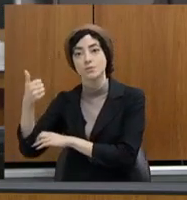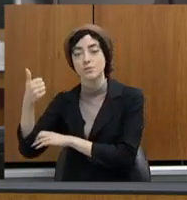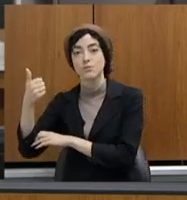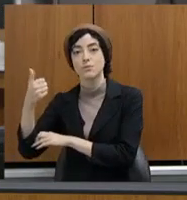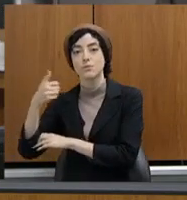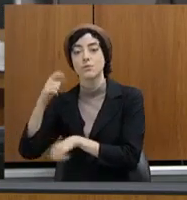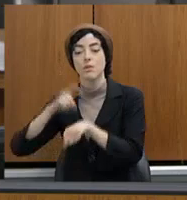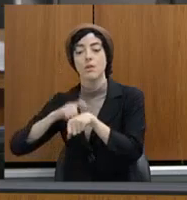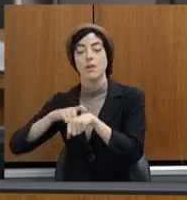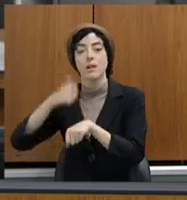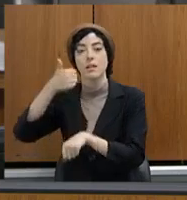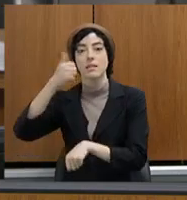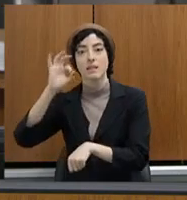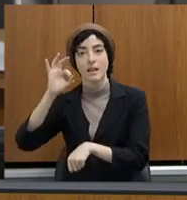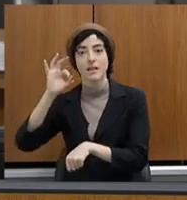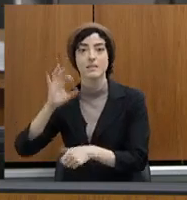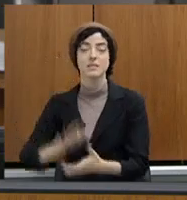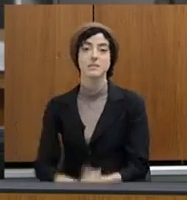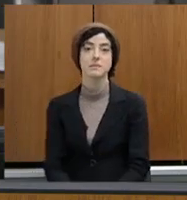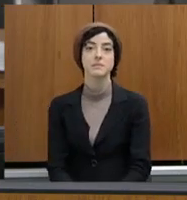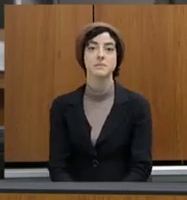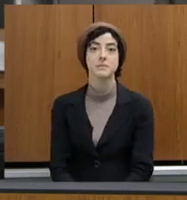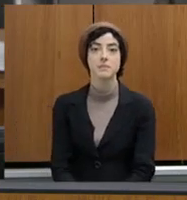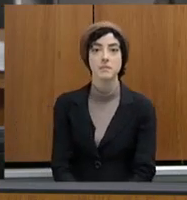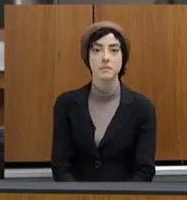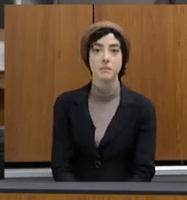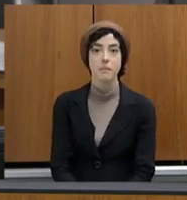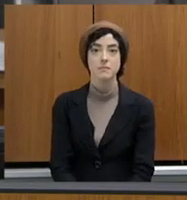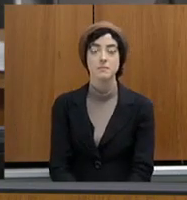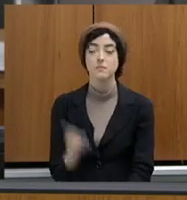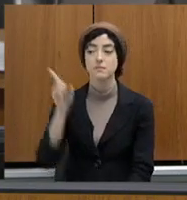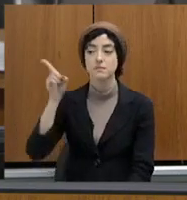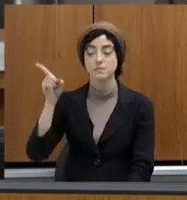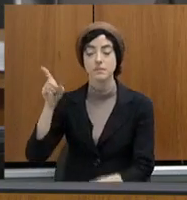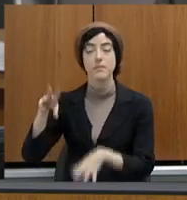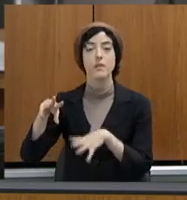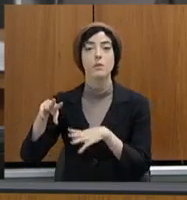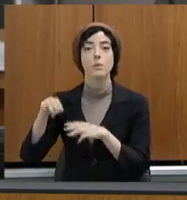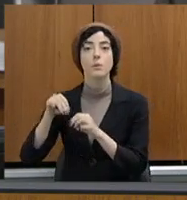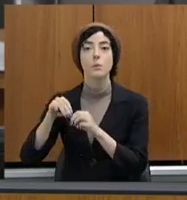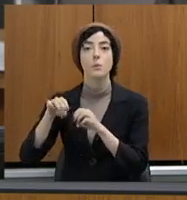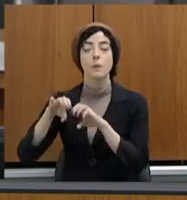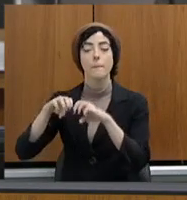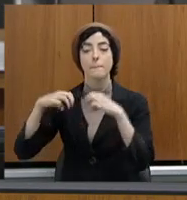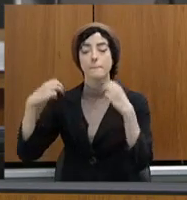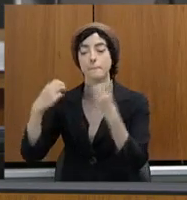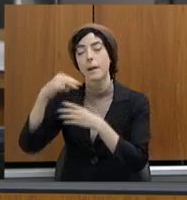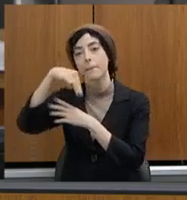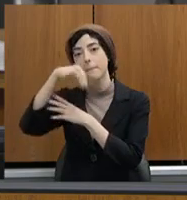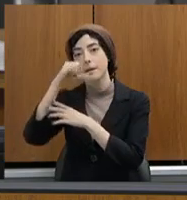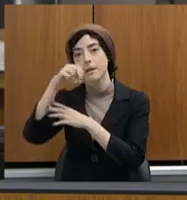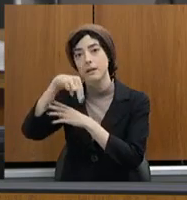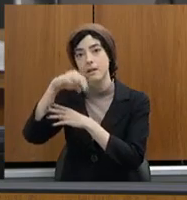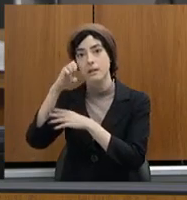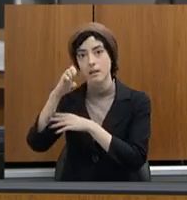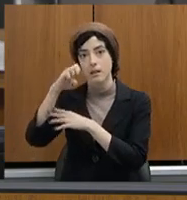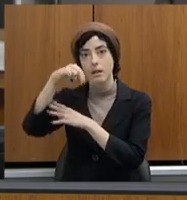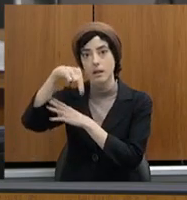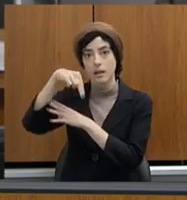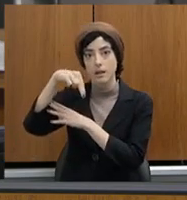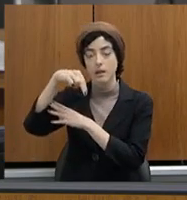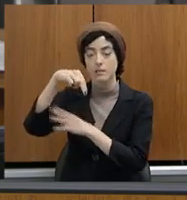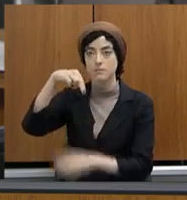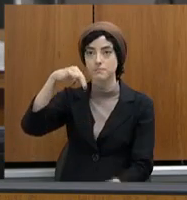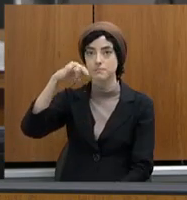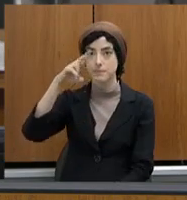Deveremos ter lá, entre formandos e familiares, aproximadamente 3 mil